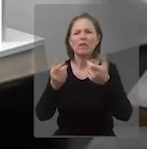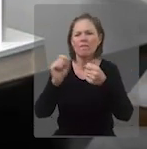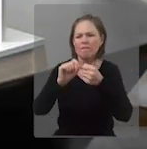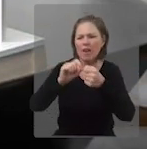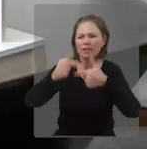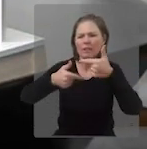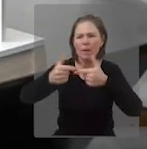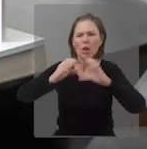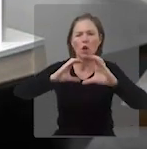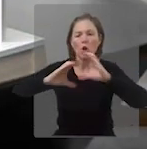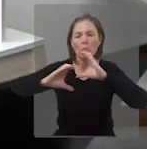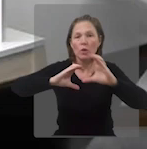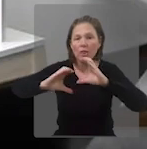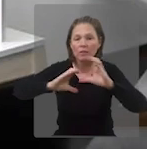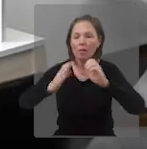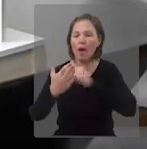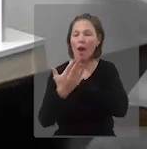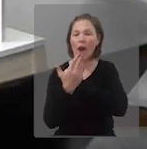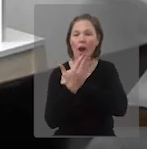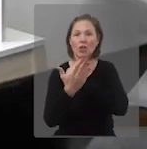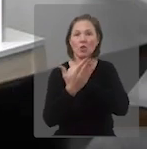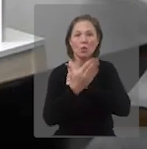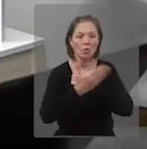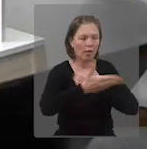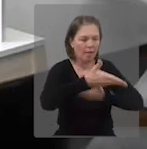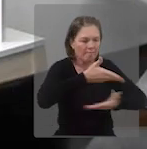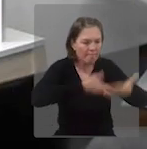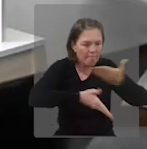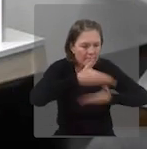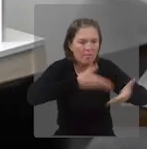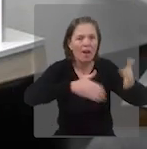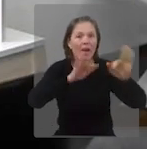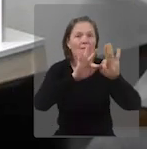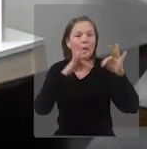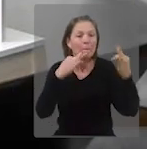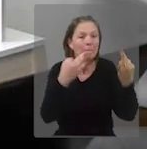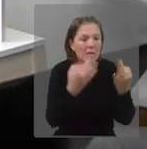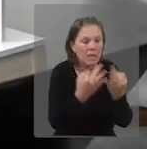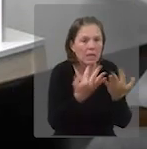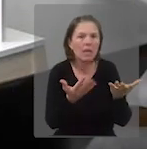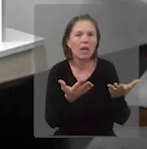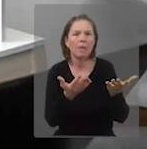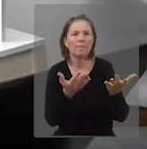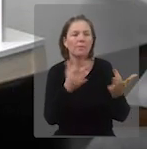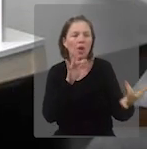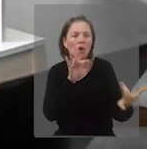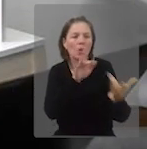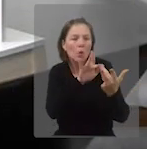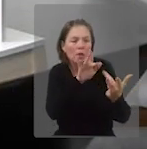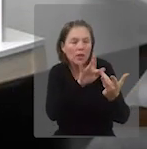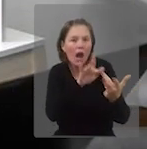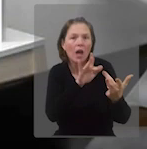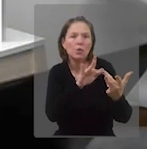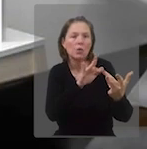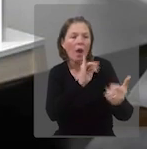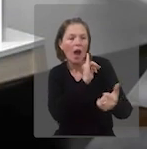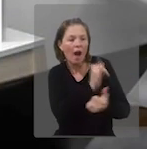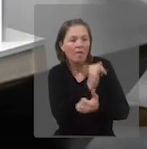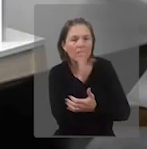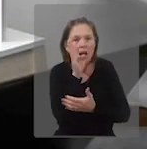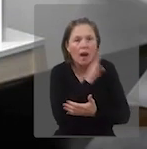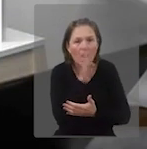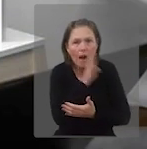para facilitar essa interação com as famílias, com os pais, fazer levantamentos, pesquisas, comunicados de forma